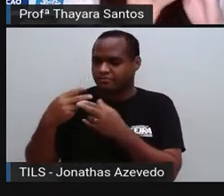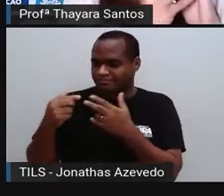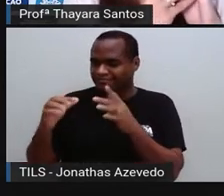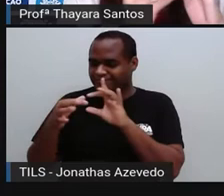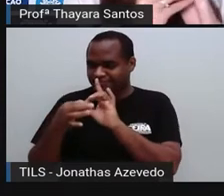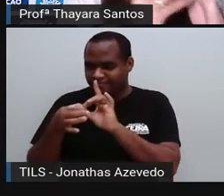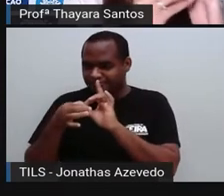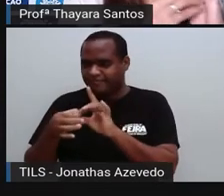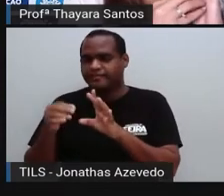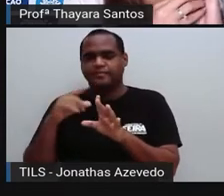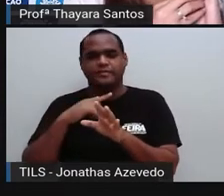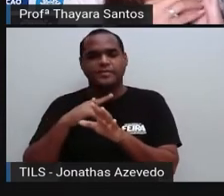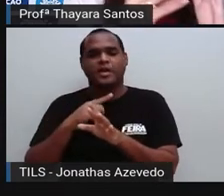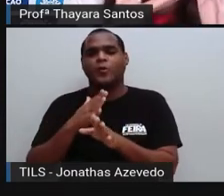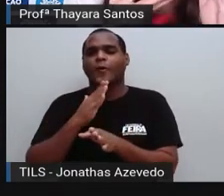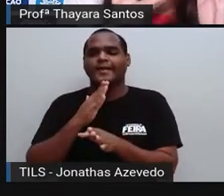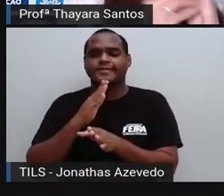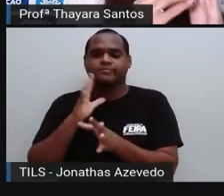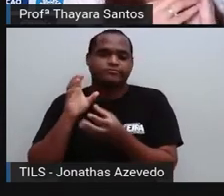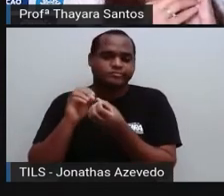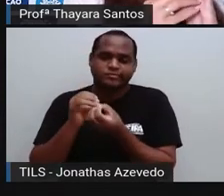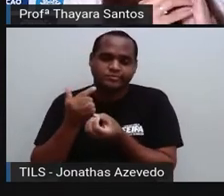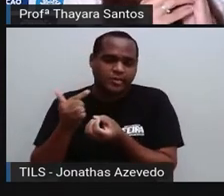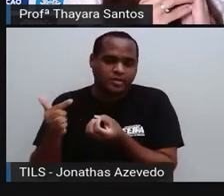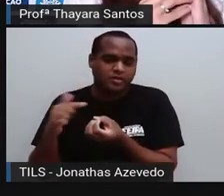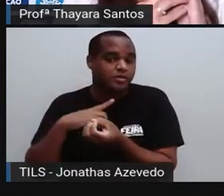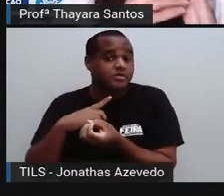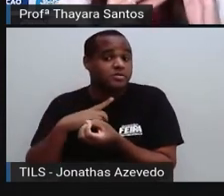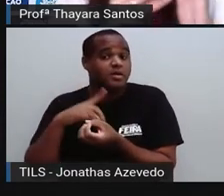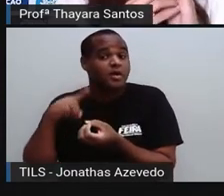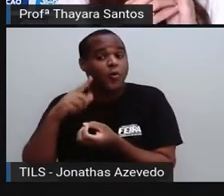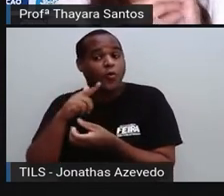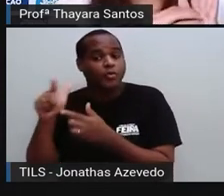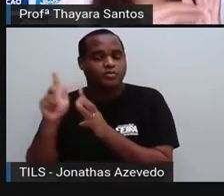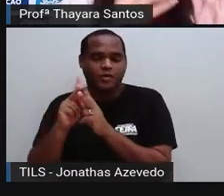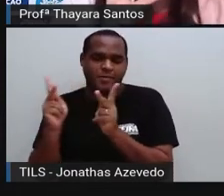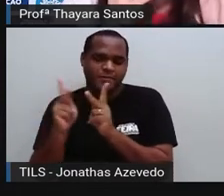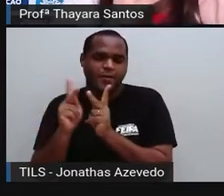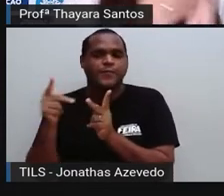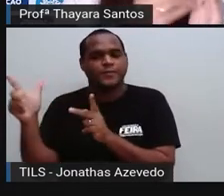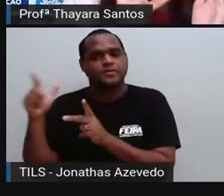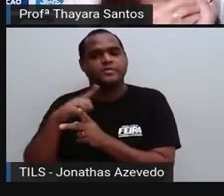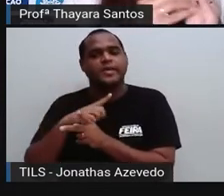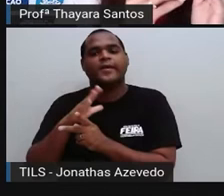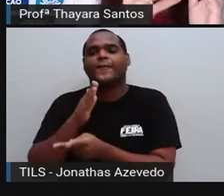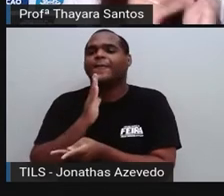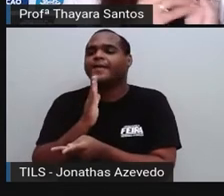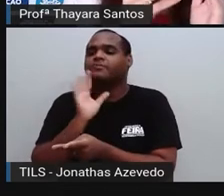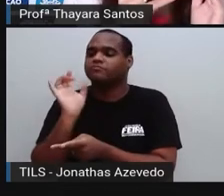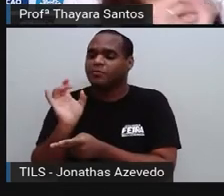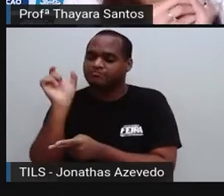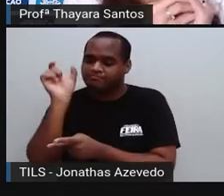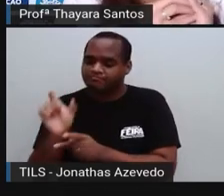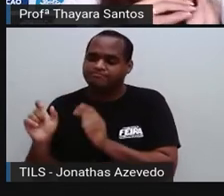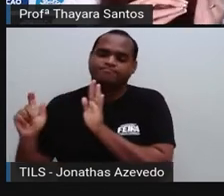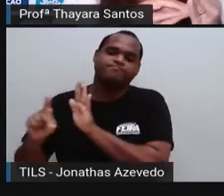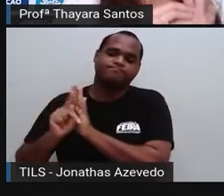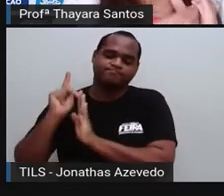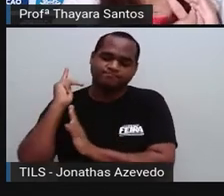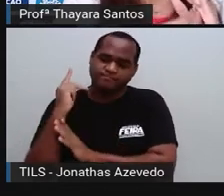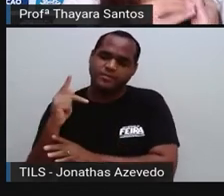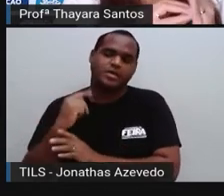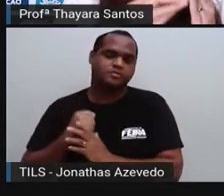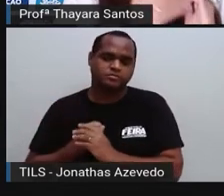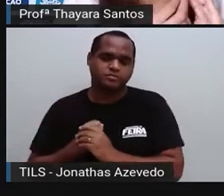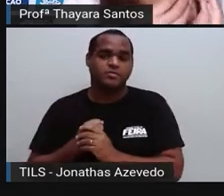porque não vai, ela não reconhece. A célula não reconhece aquele outro hormônio, ela só conhece aquele hormônio que é próprio para ela. E esse é o